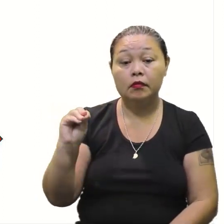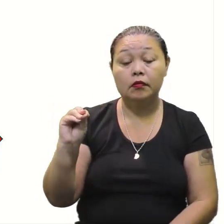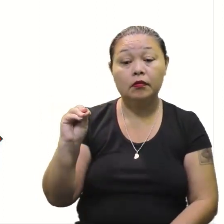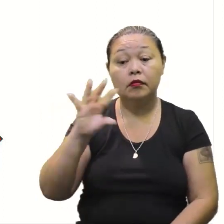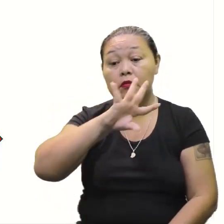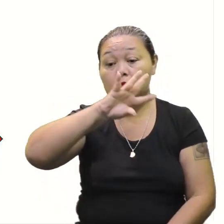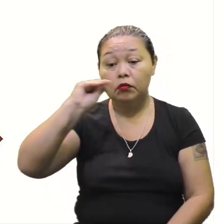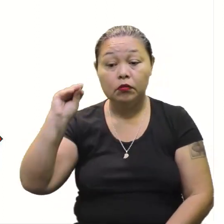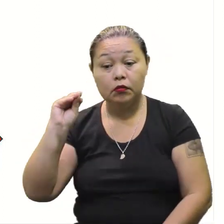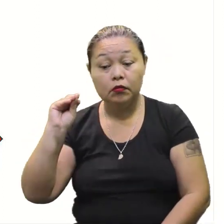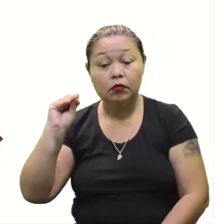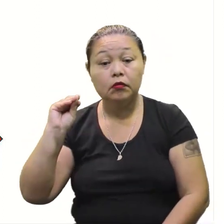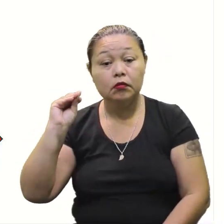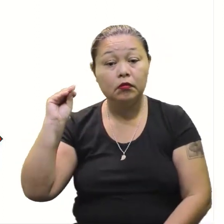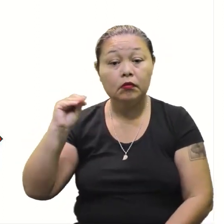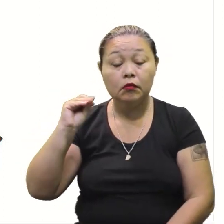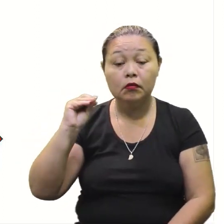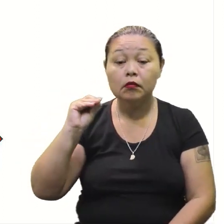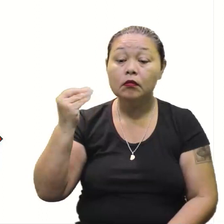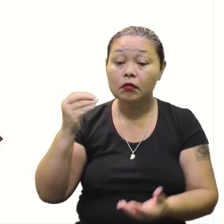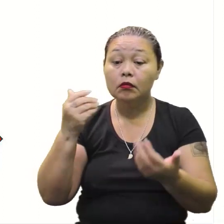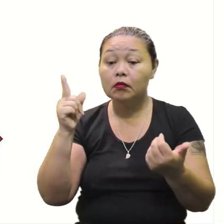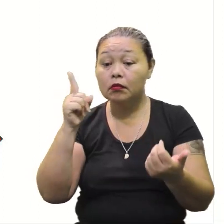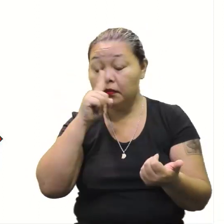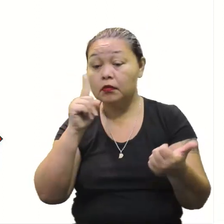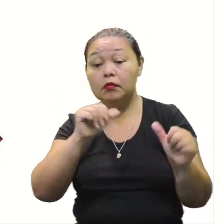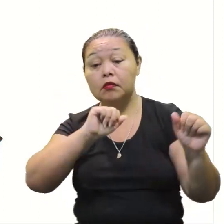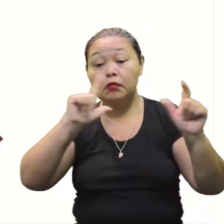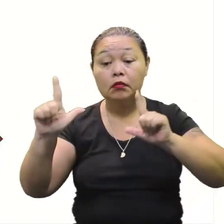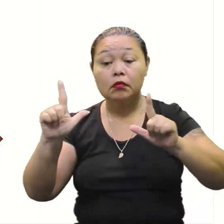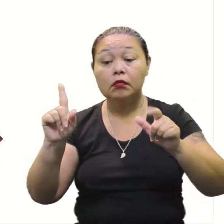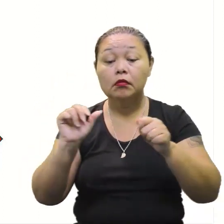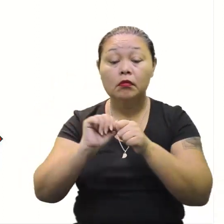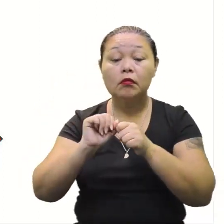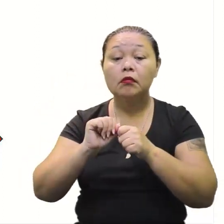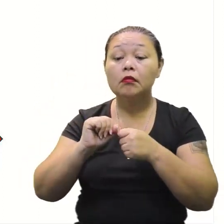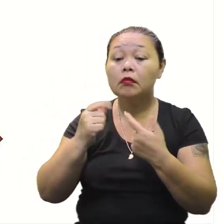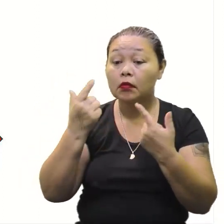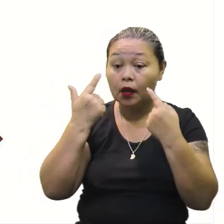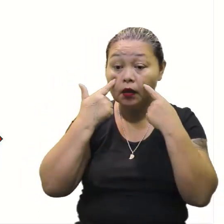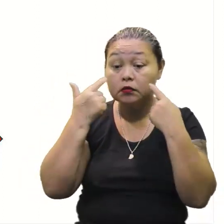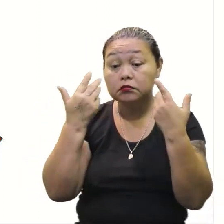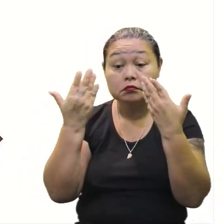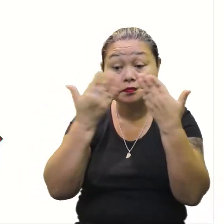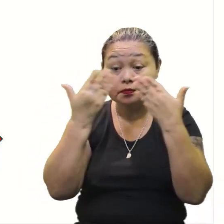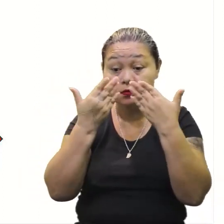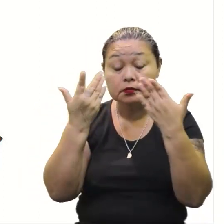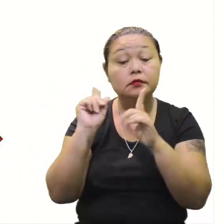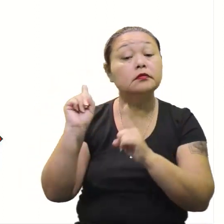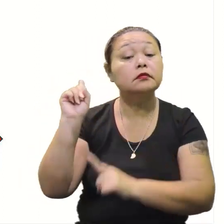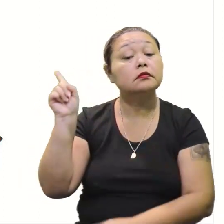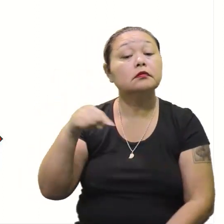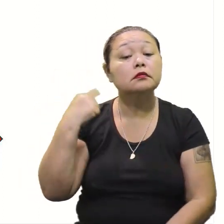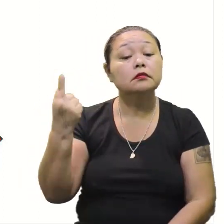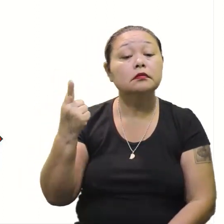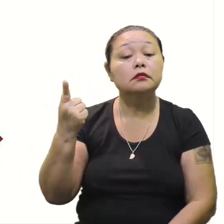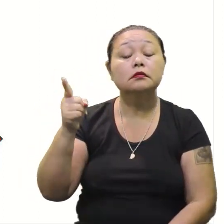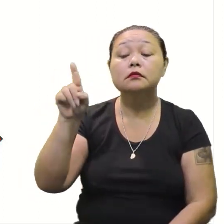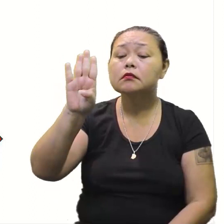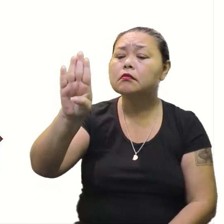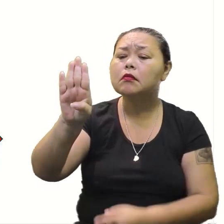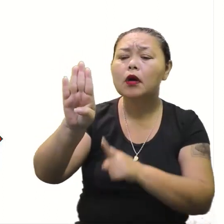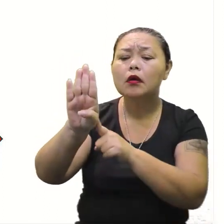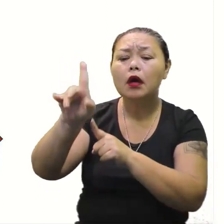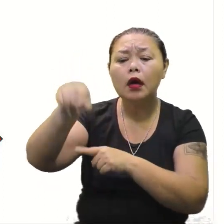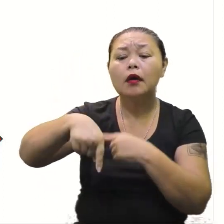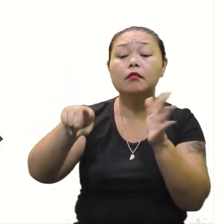vezes a gente copia de uma outra situação. A gente quer alterar, mudar os slides. Está sujeito passar despercebido. Beleza. Então, menos B. Quem é o B, lembra?